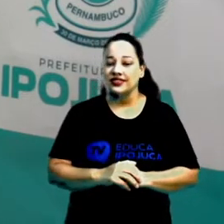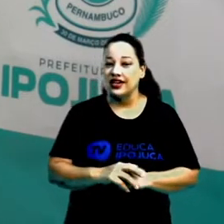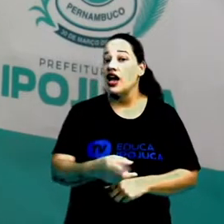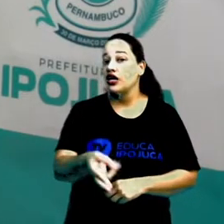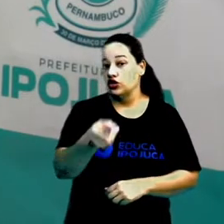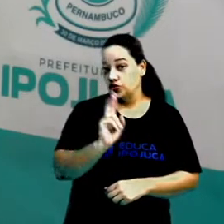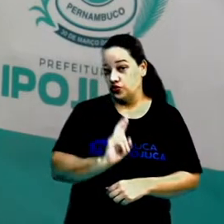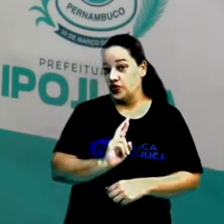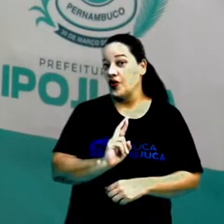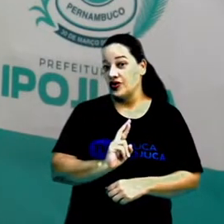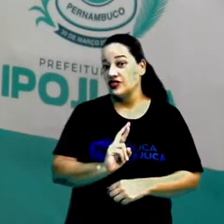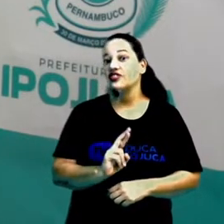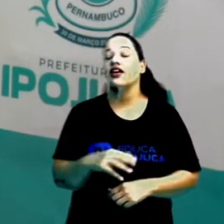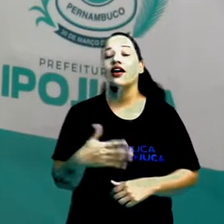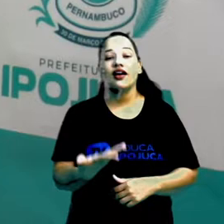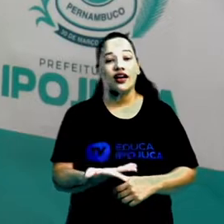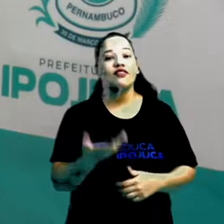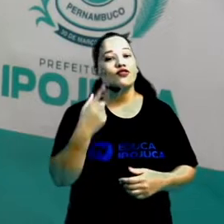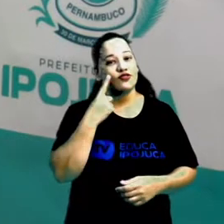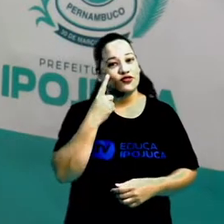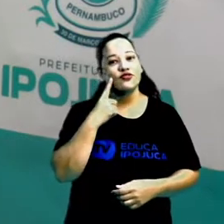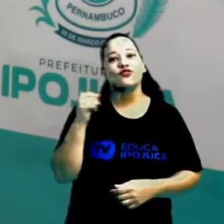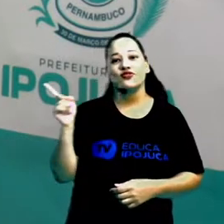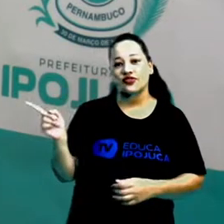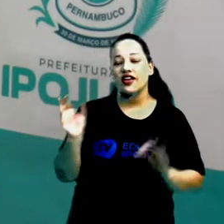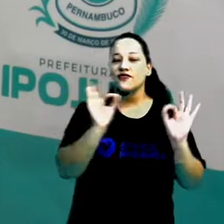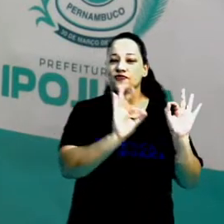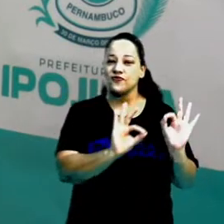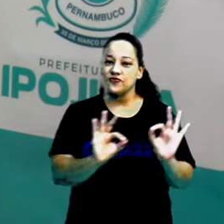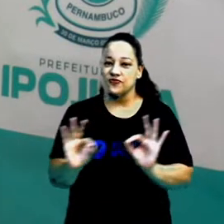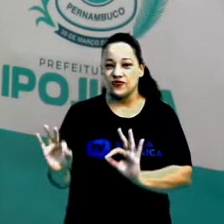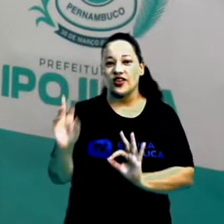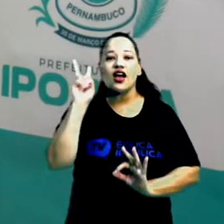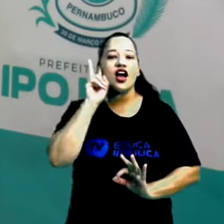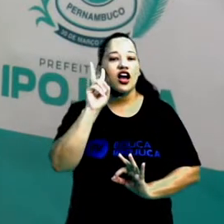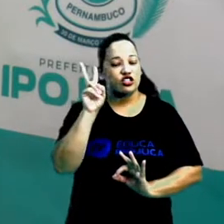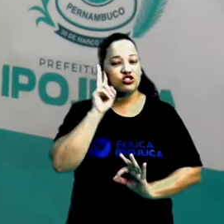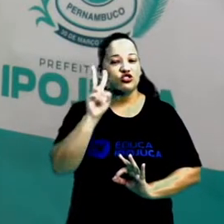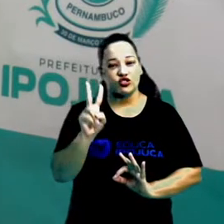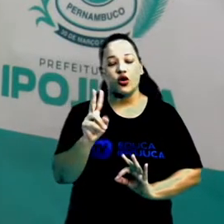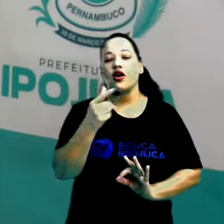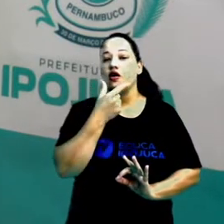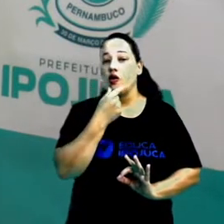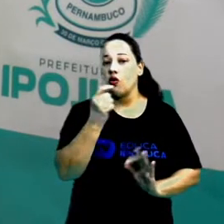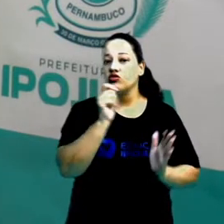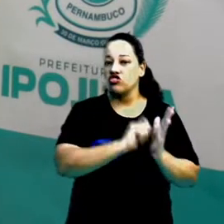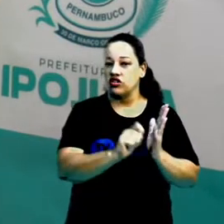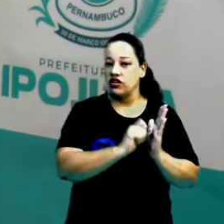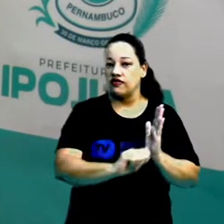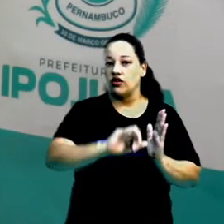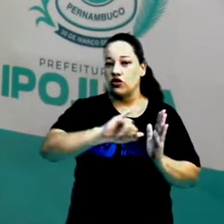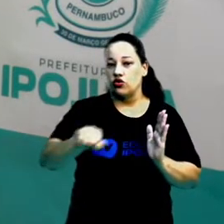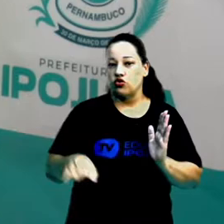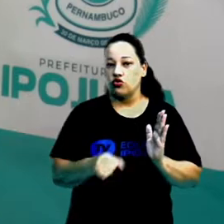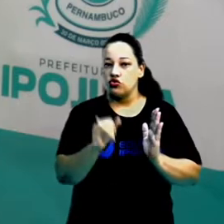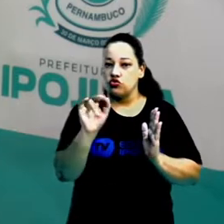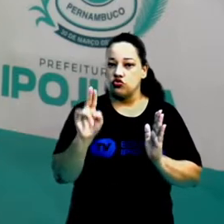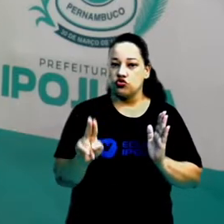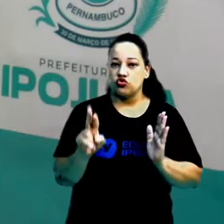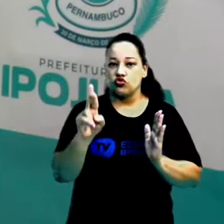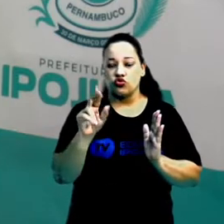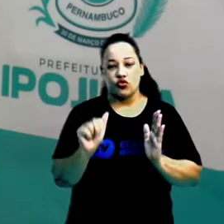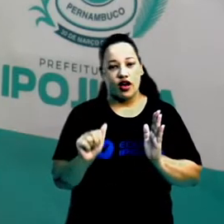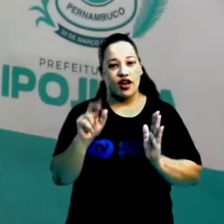resposta da nossa pergunta, vamos assistir a uma história do autor Juarez Machado, que é